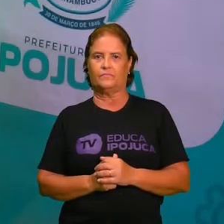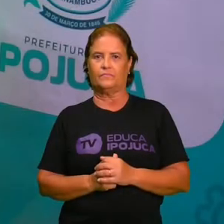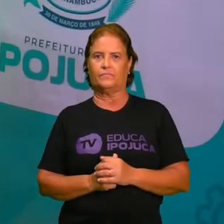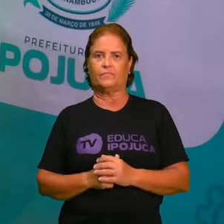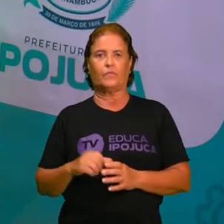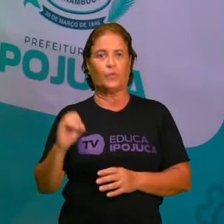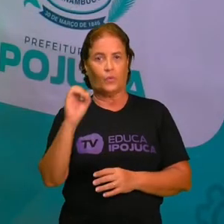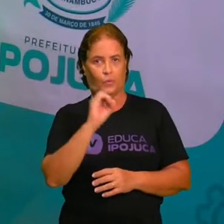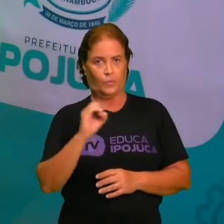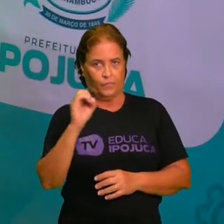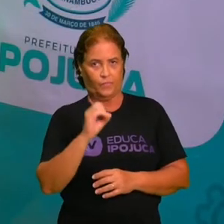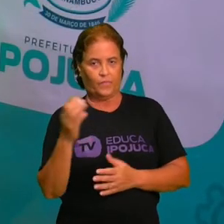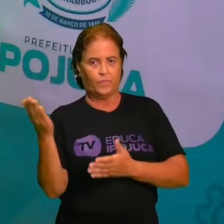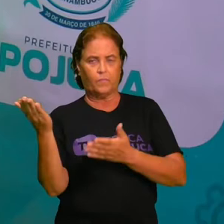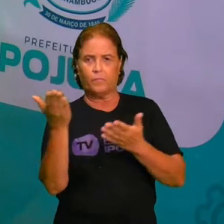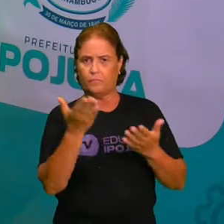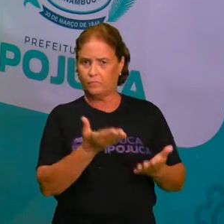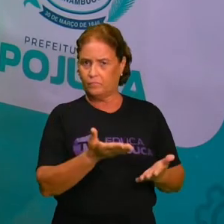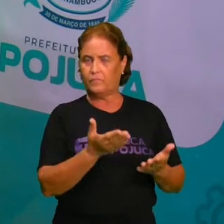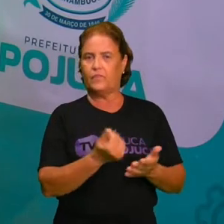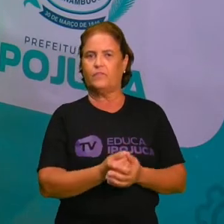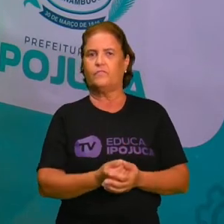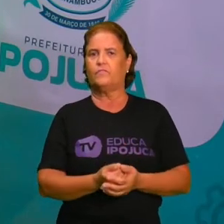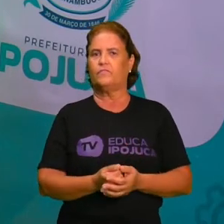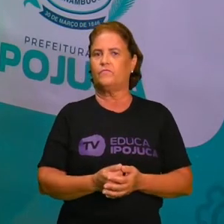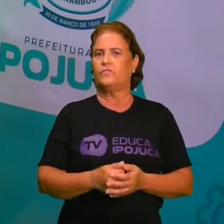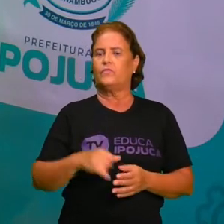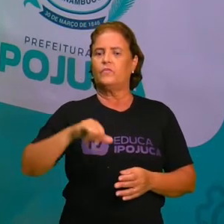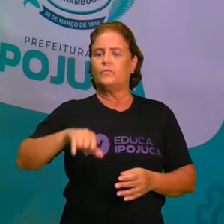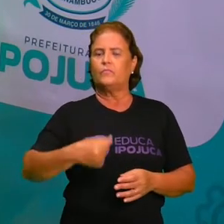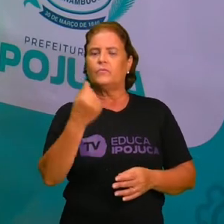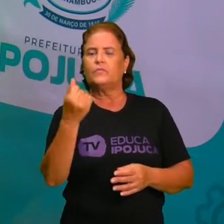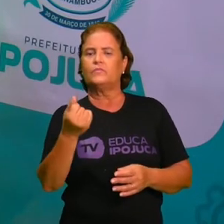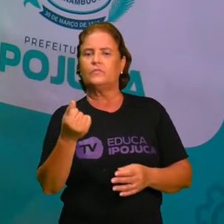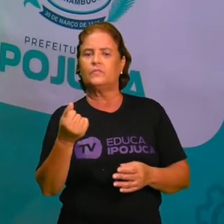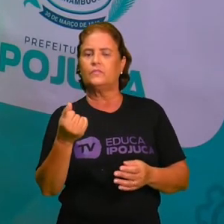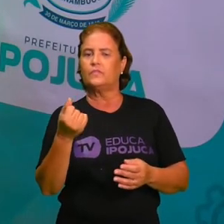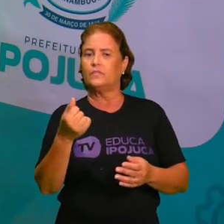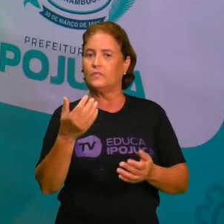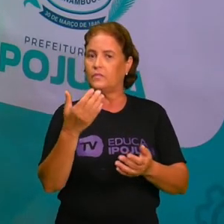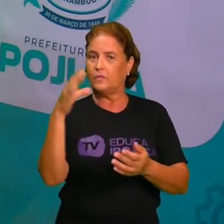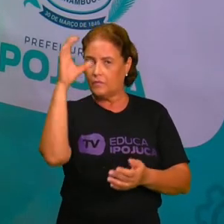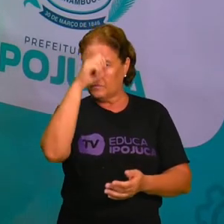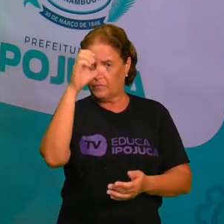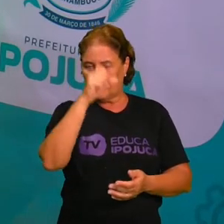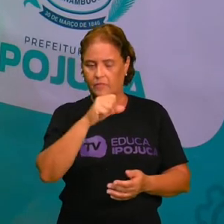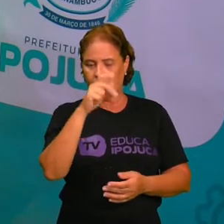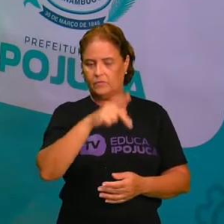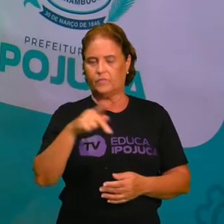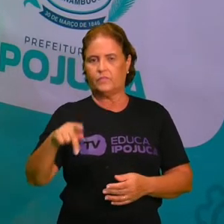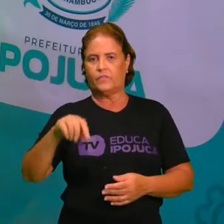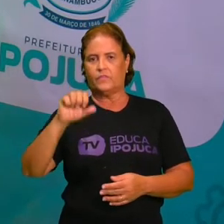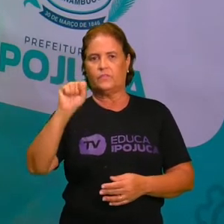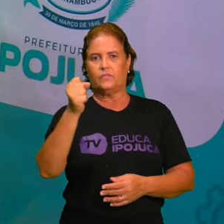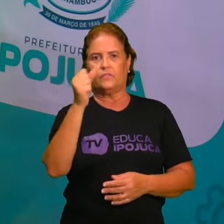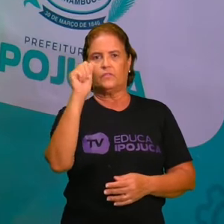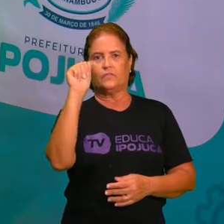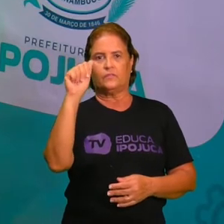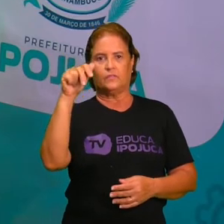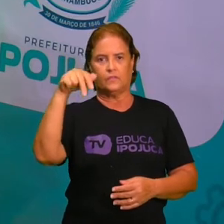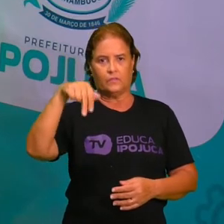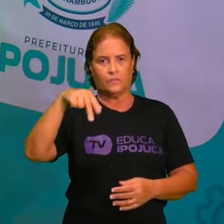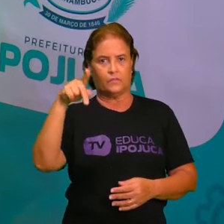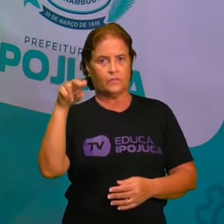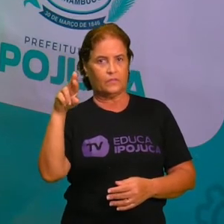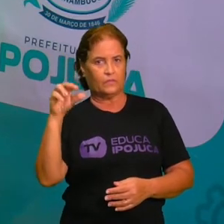Olá, sejam bem-vindos a mais uma incrível oportunidade de aprendizagem. Eu sou a professora Sandra Lopes e estarei com